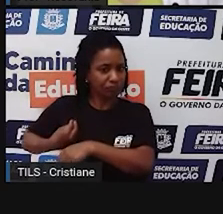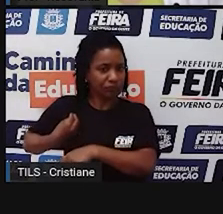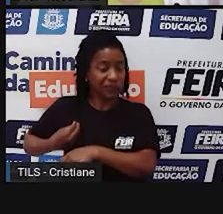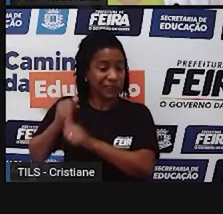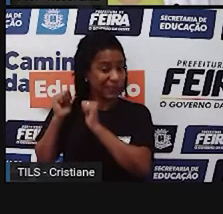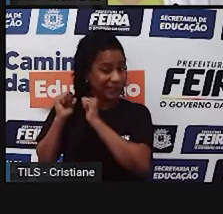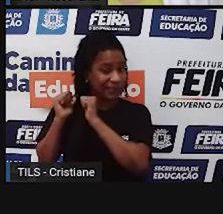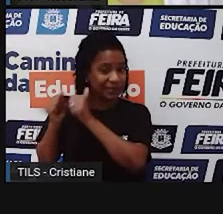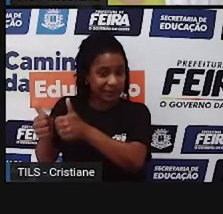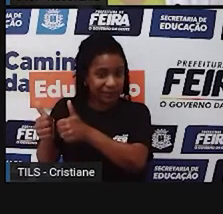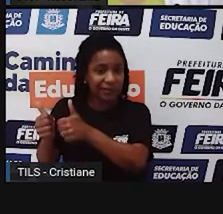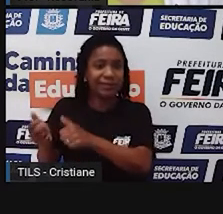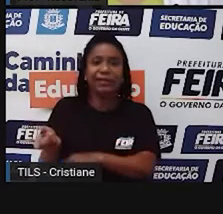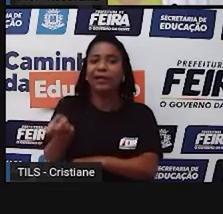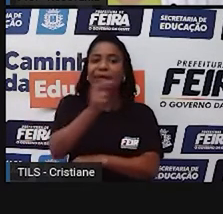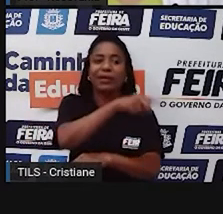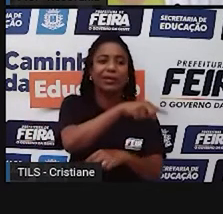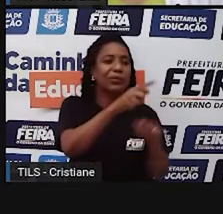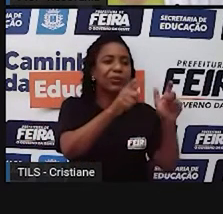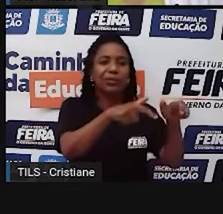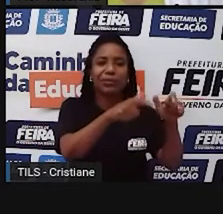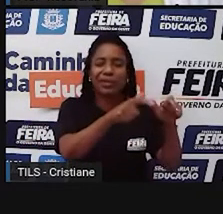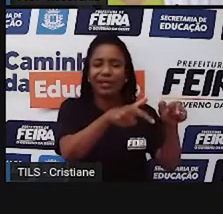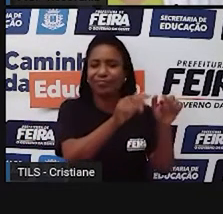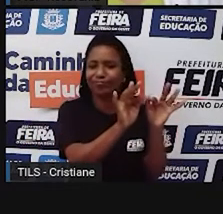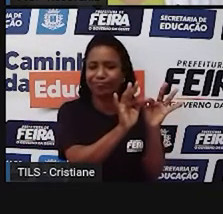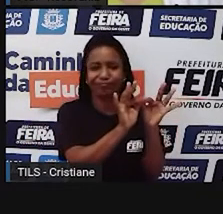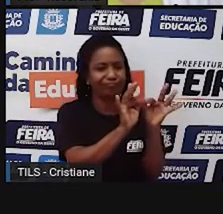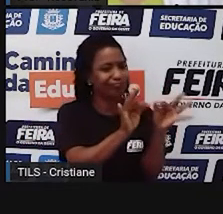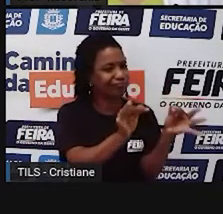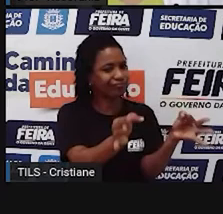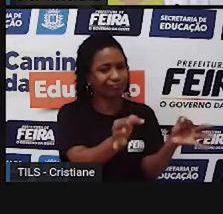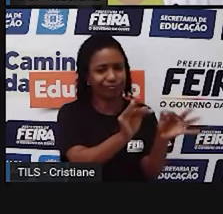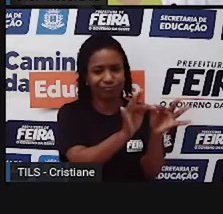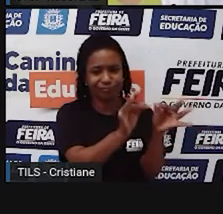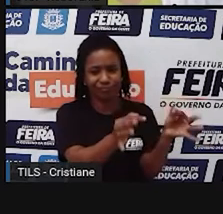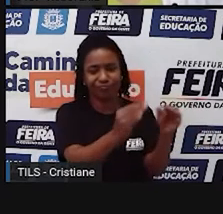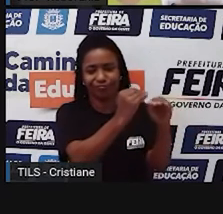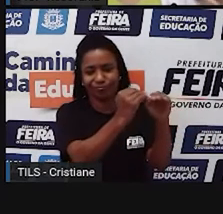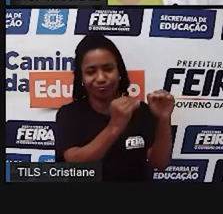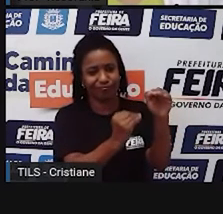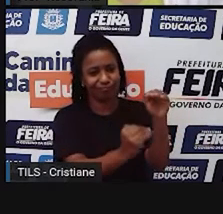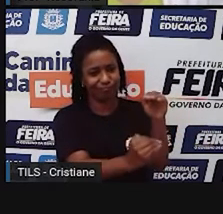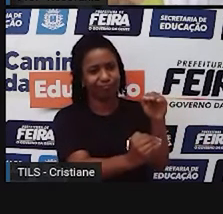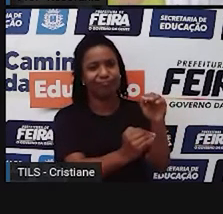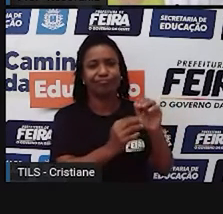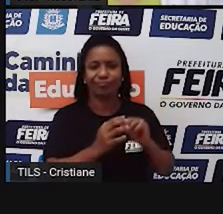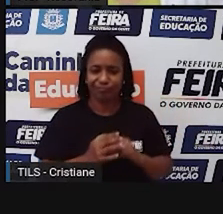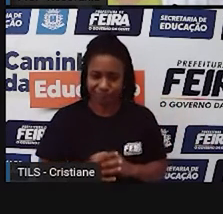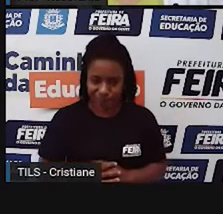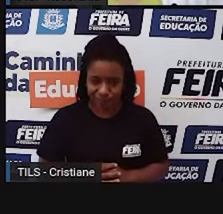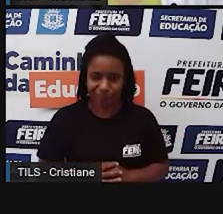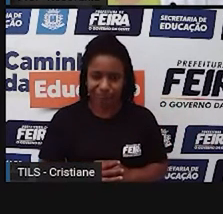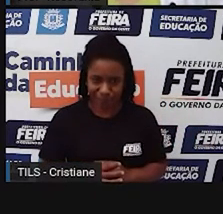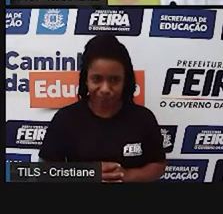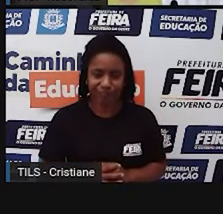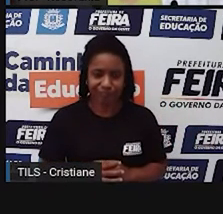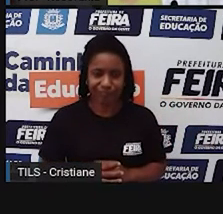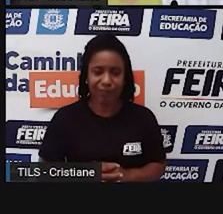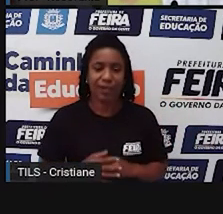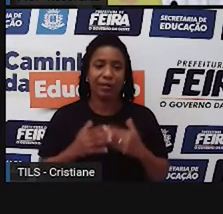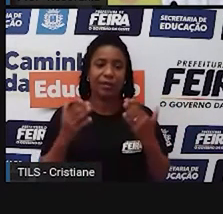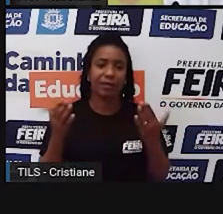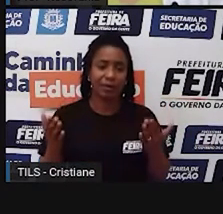local onde o padrão de vida é mais, digamos assim, é mais ligado ao padrão de vida um pouco mais baixo.